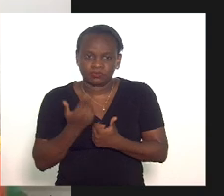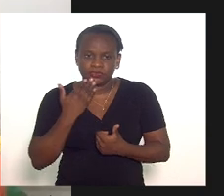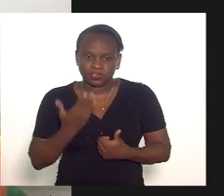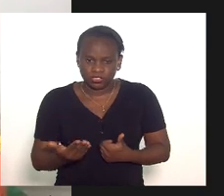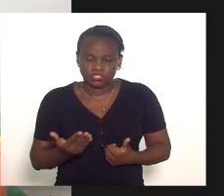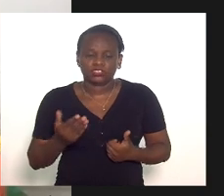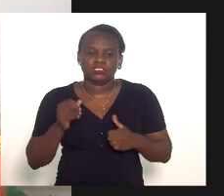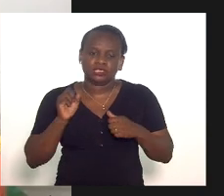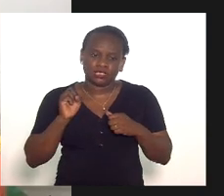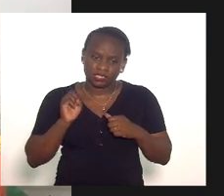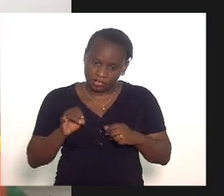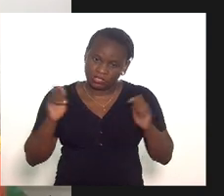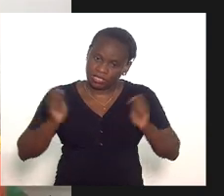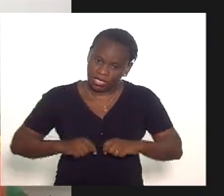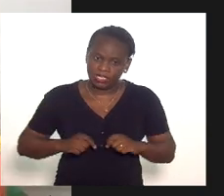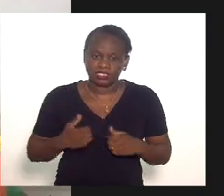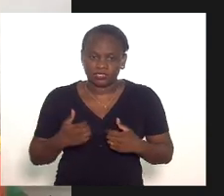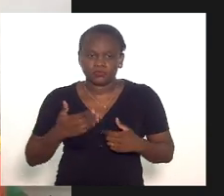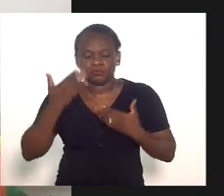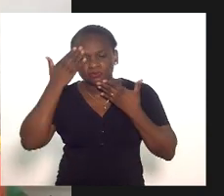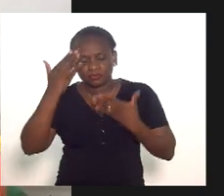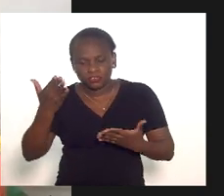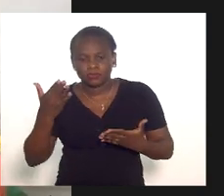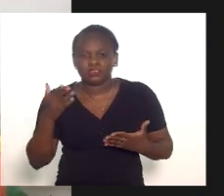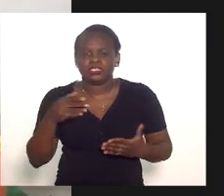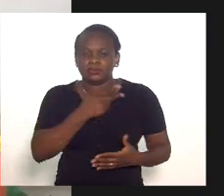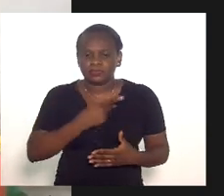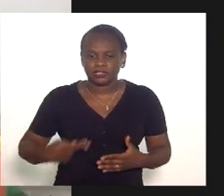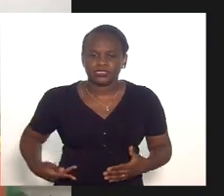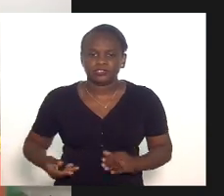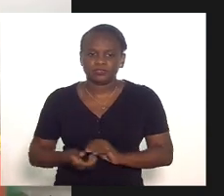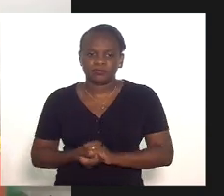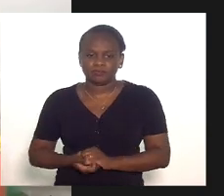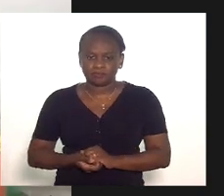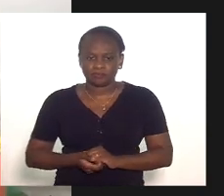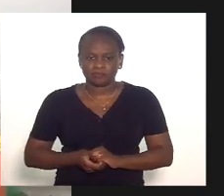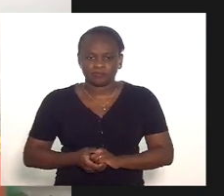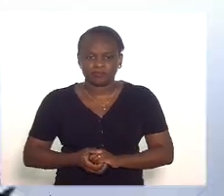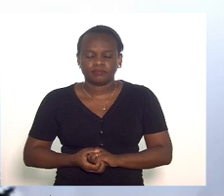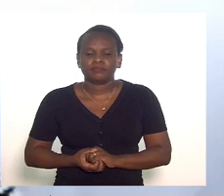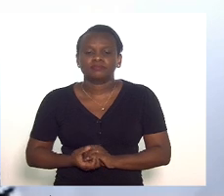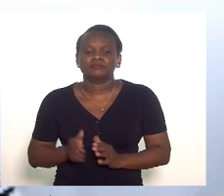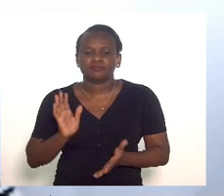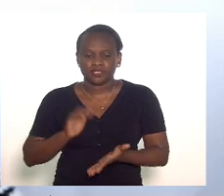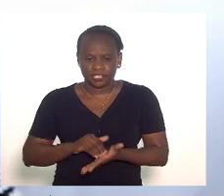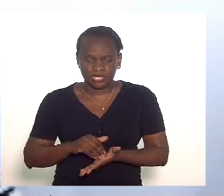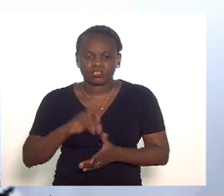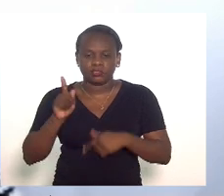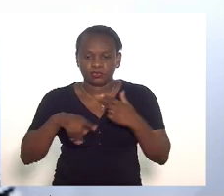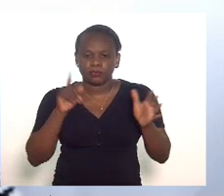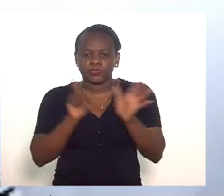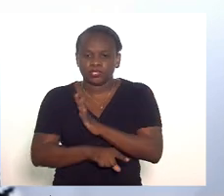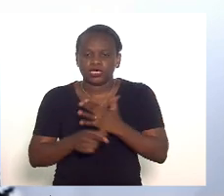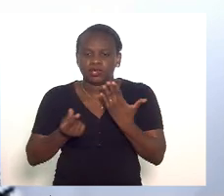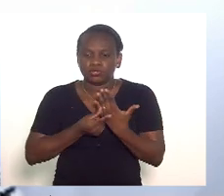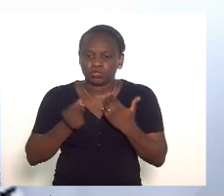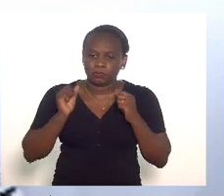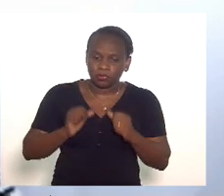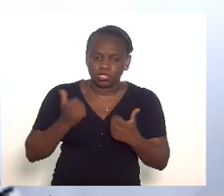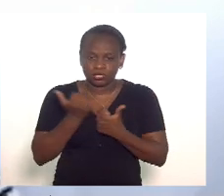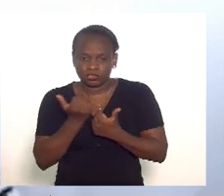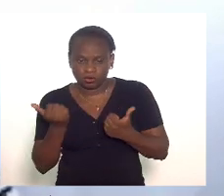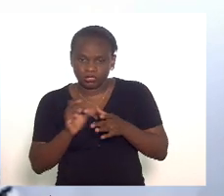autoria caso seja possível muito obrigada senhora presidenta ao final vamos indagar os autores pela